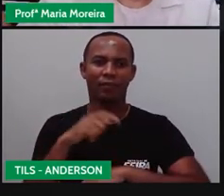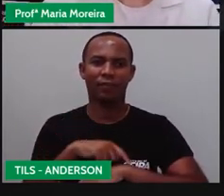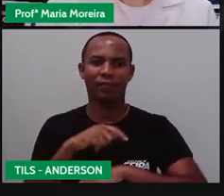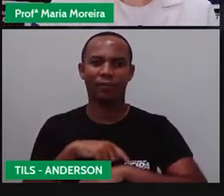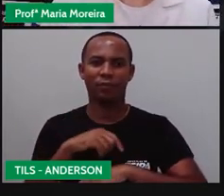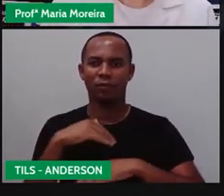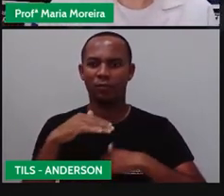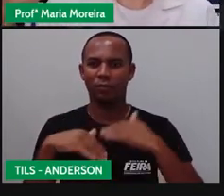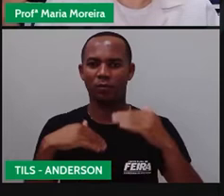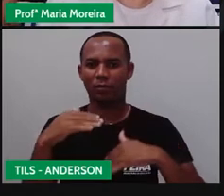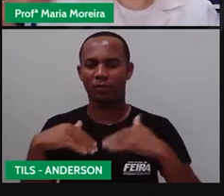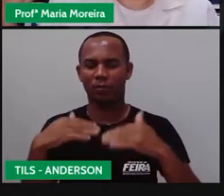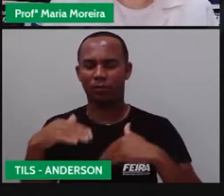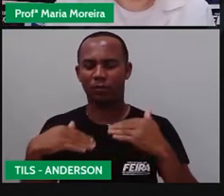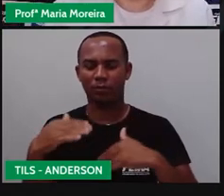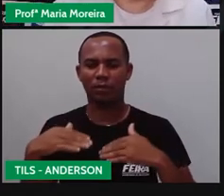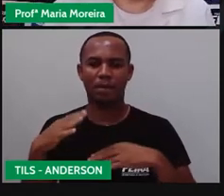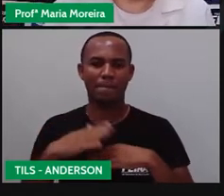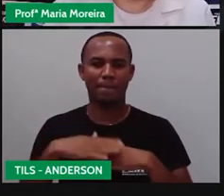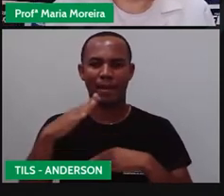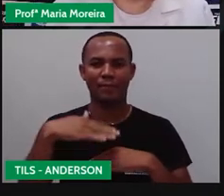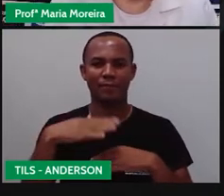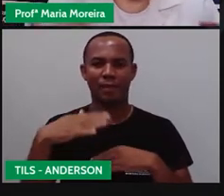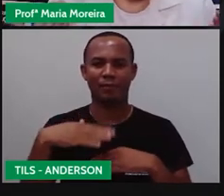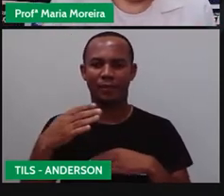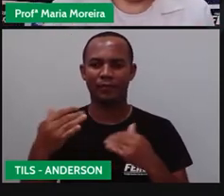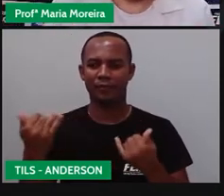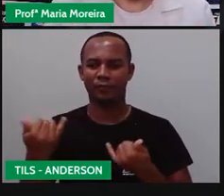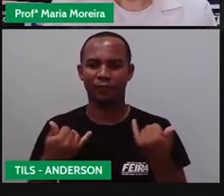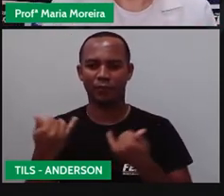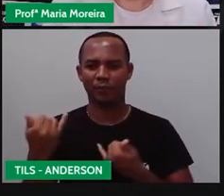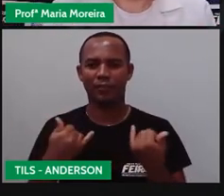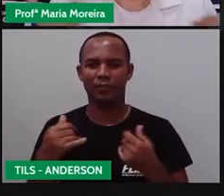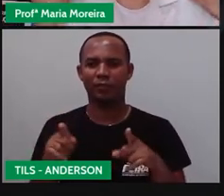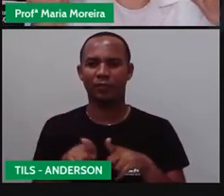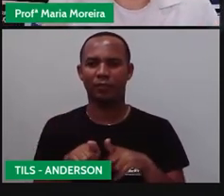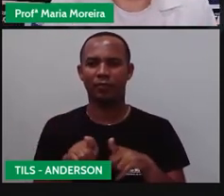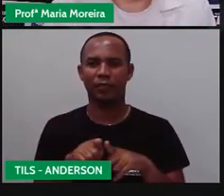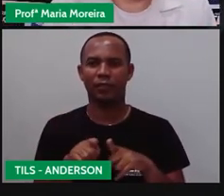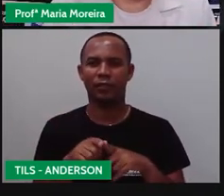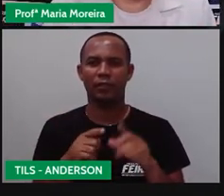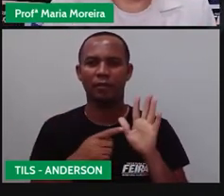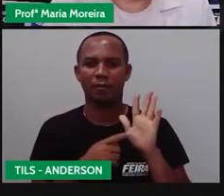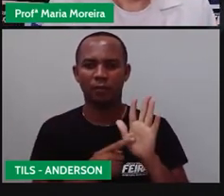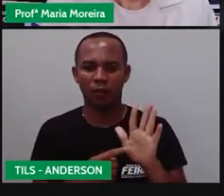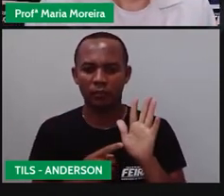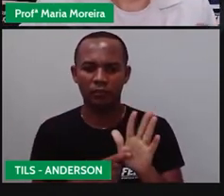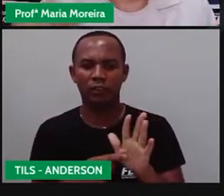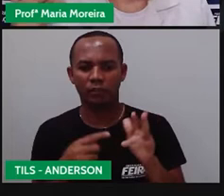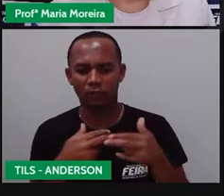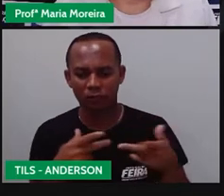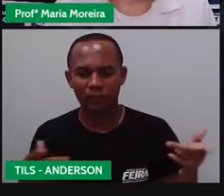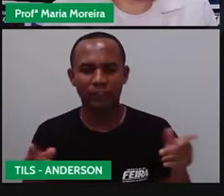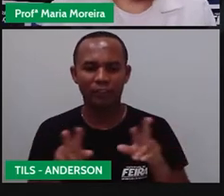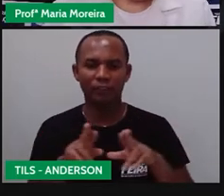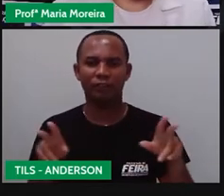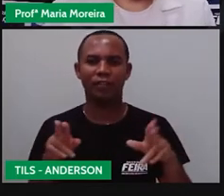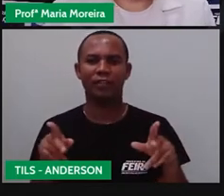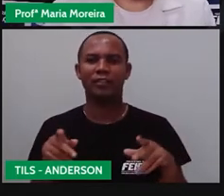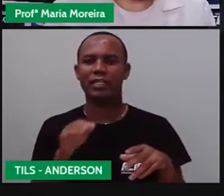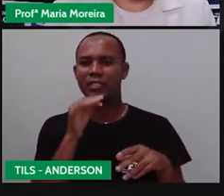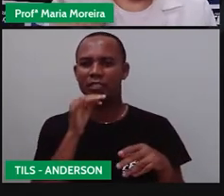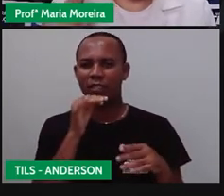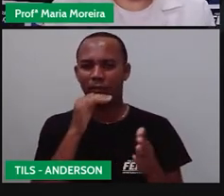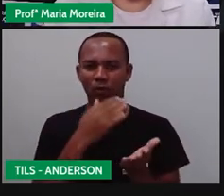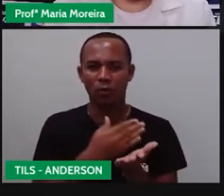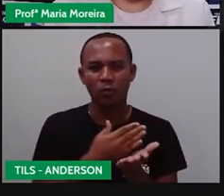tendo o quê? Mais e mais dessas informações, que são símbolos que representam alguma coisa. Então, desde quando a gente começou as